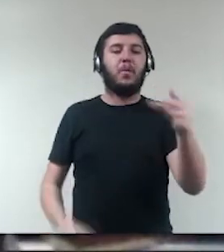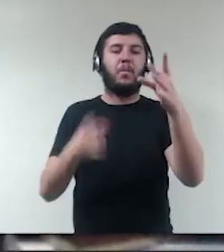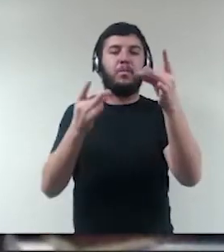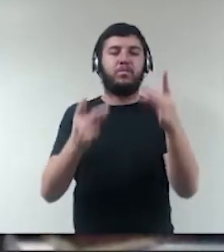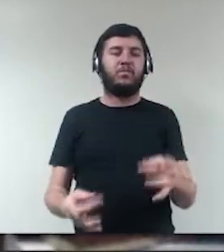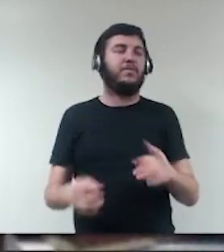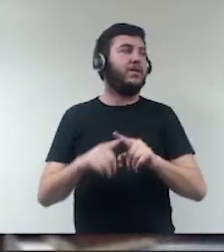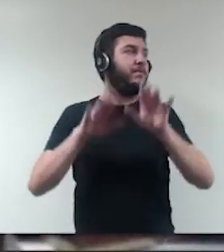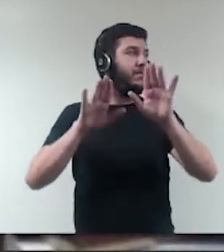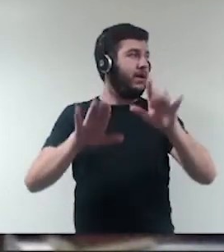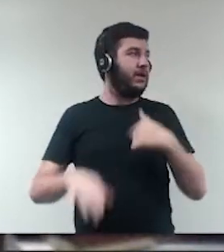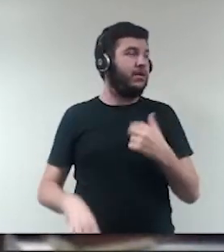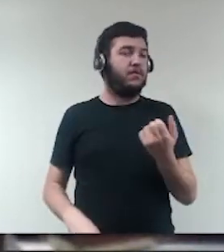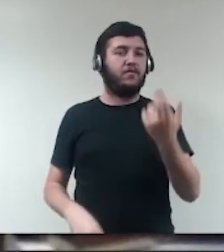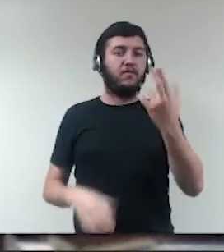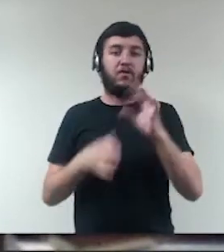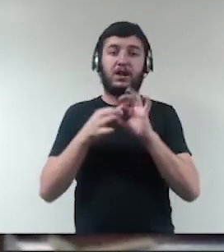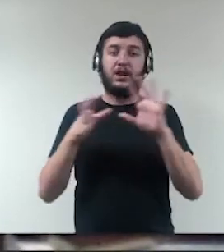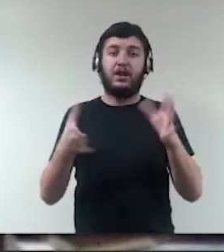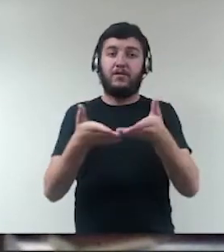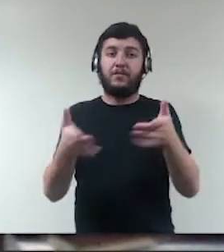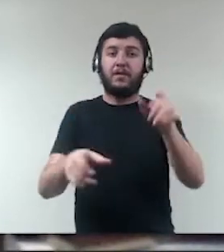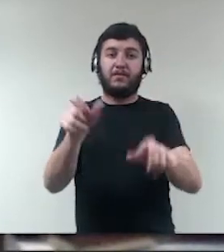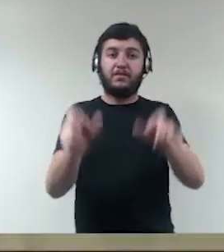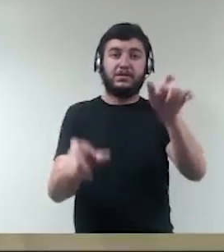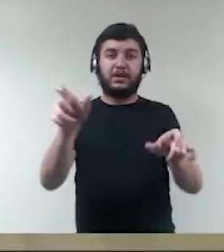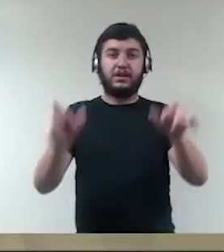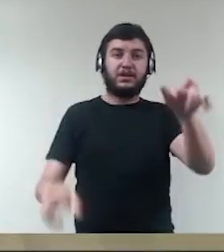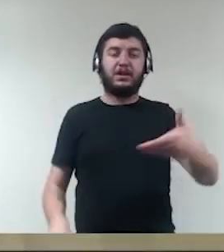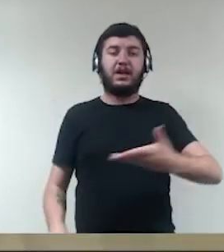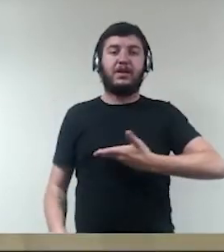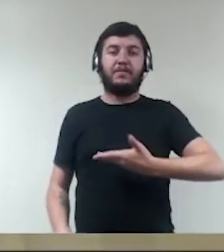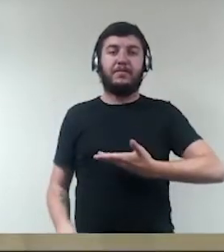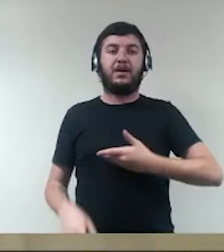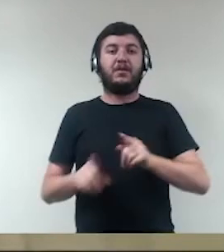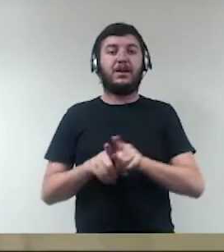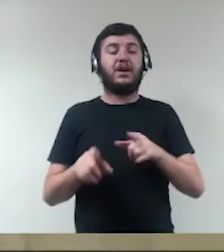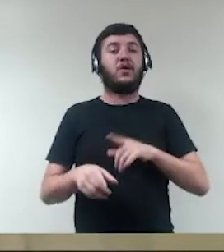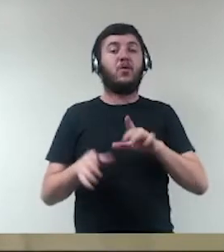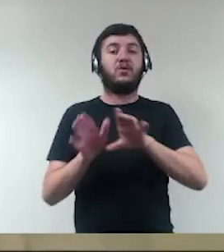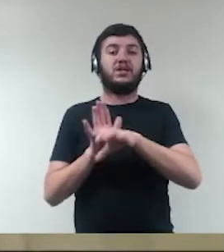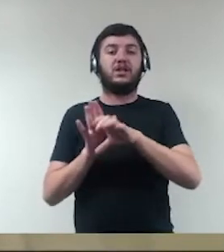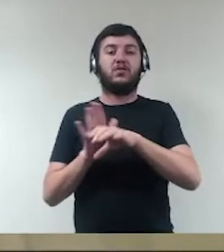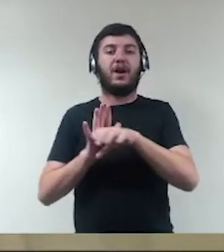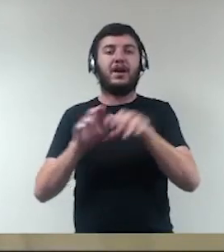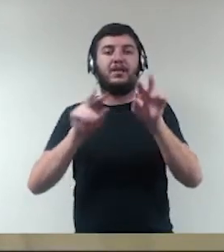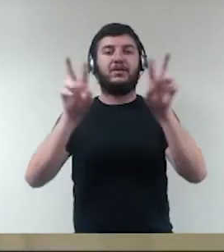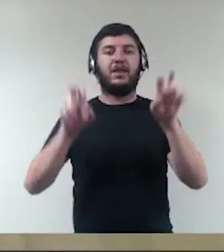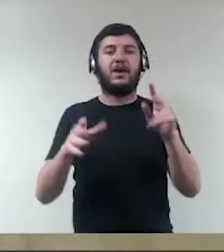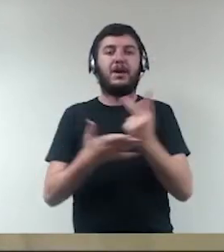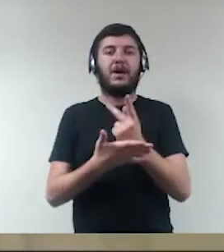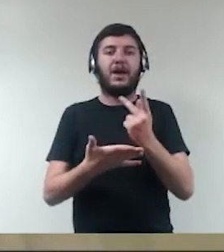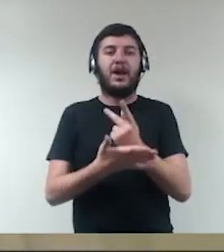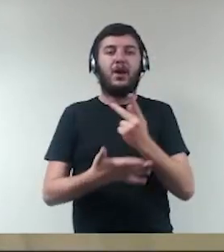eu vou deixar para os colegas conceituarem essa questão do erro grosseiro, mas ele é equivalente à culpa grave, né,